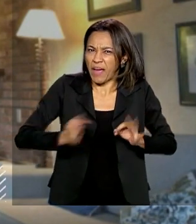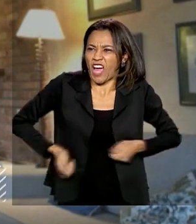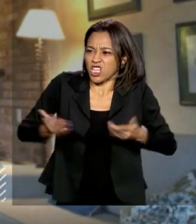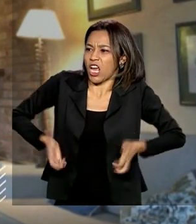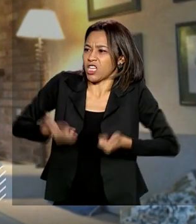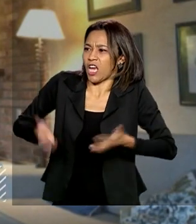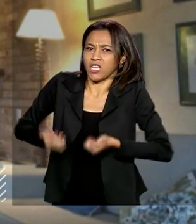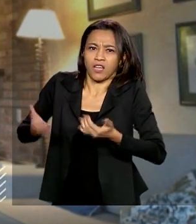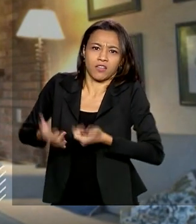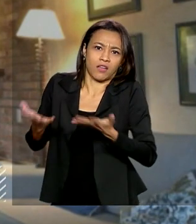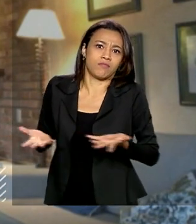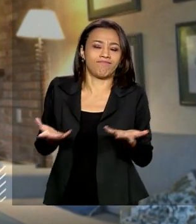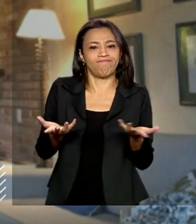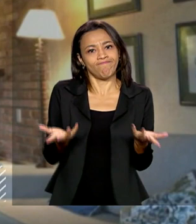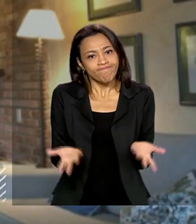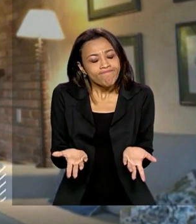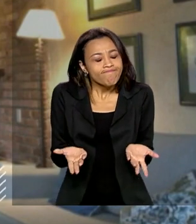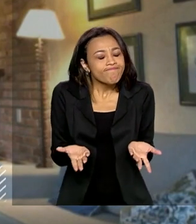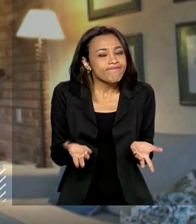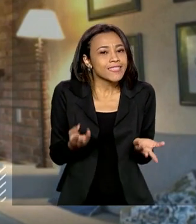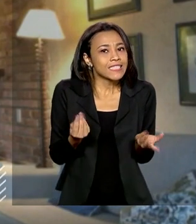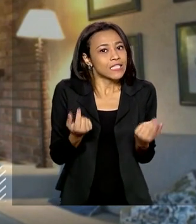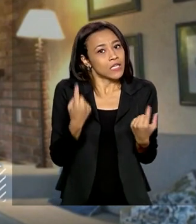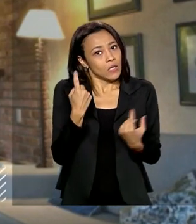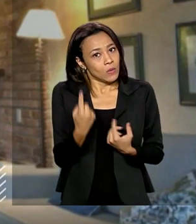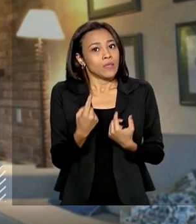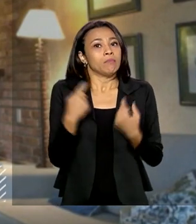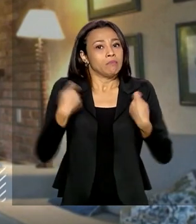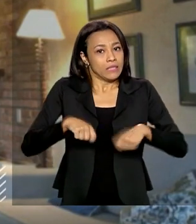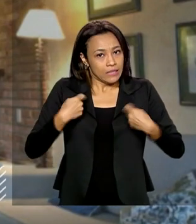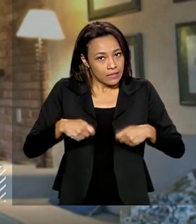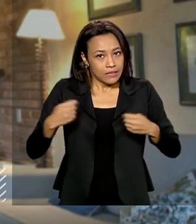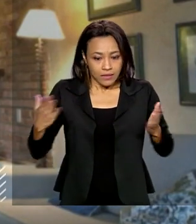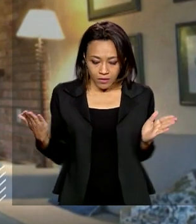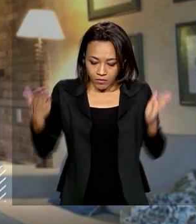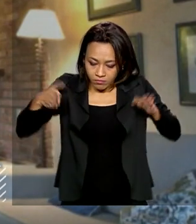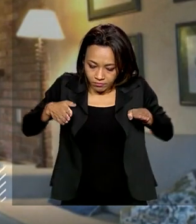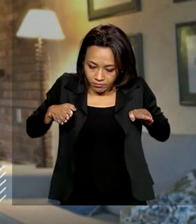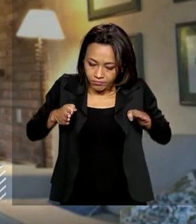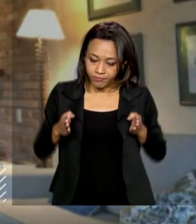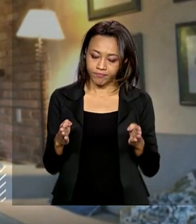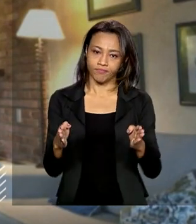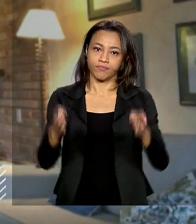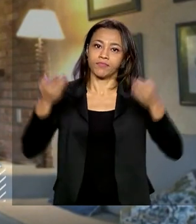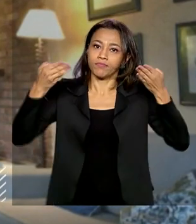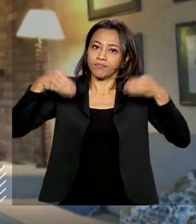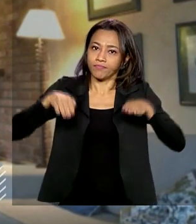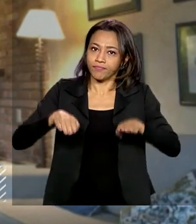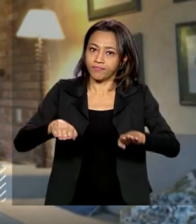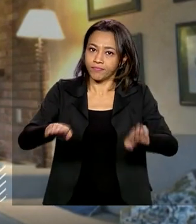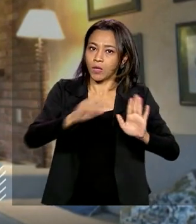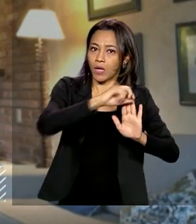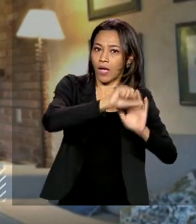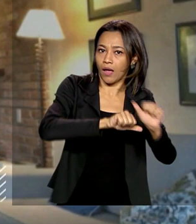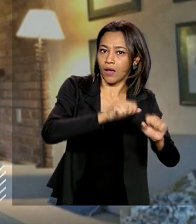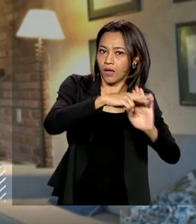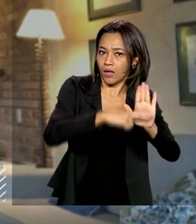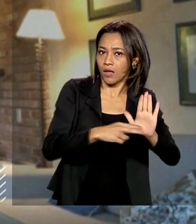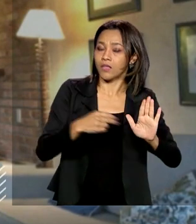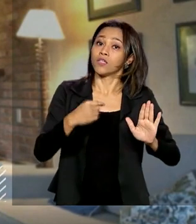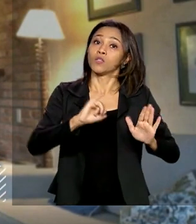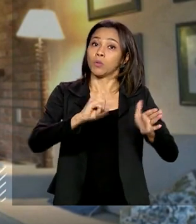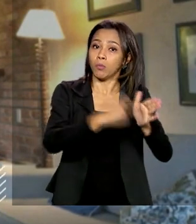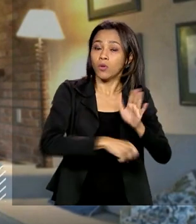continua indexando. Portanto, uma coisa tem que andar com a outra. Ponto primeiro. Ponto segundo. Você tem que